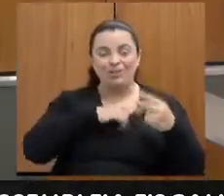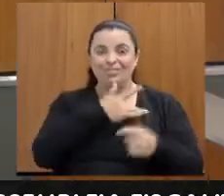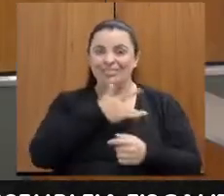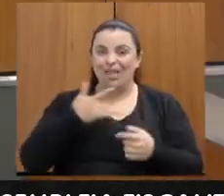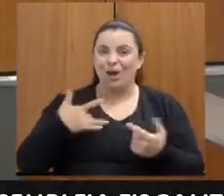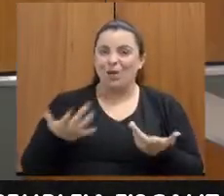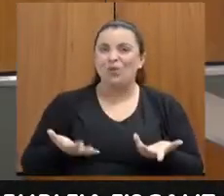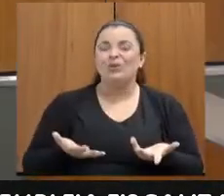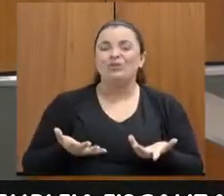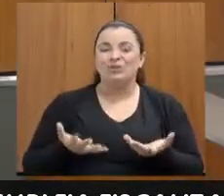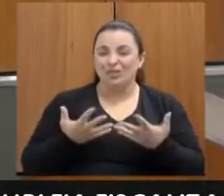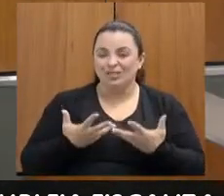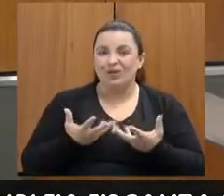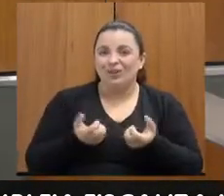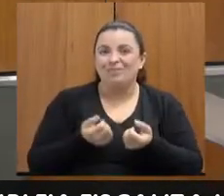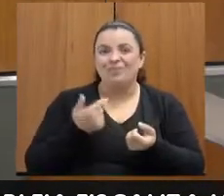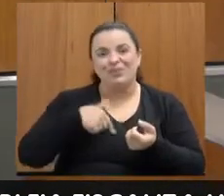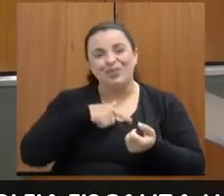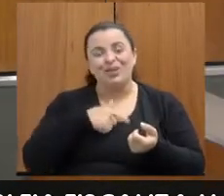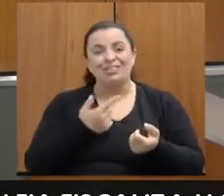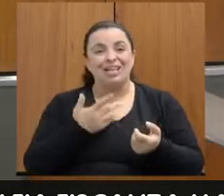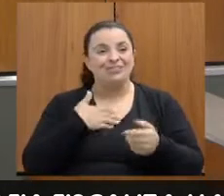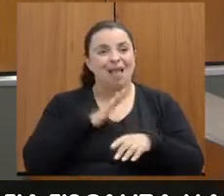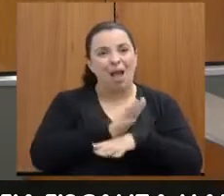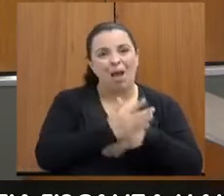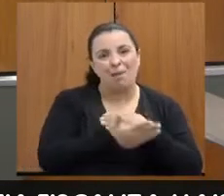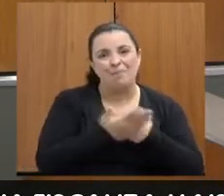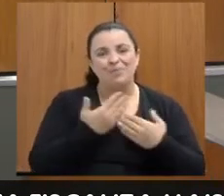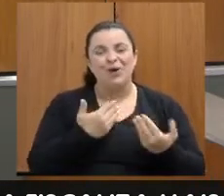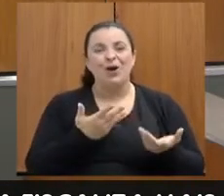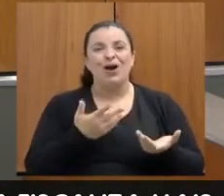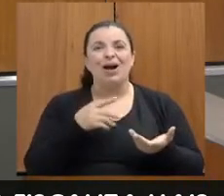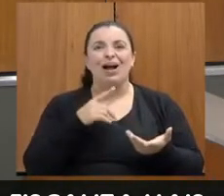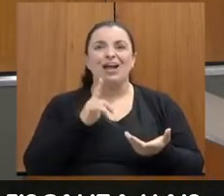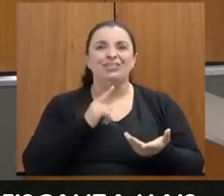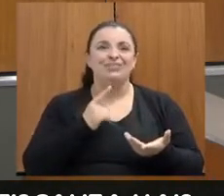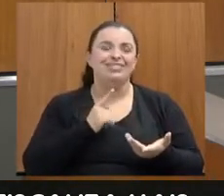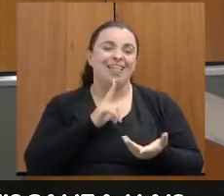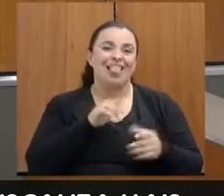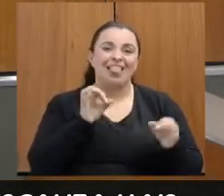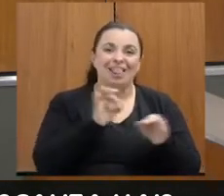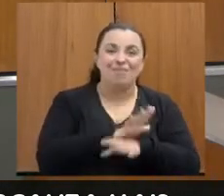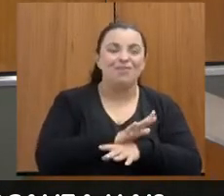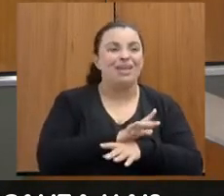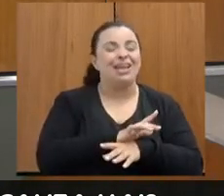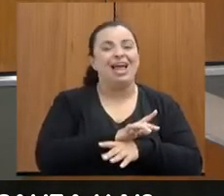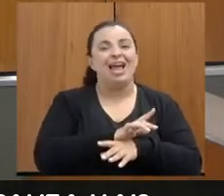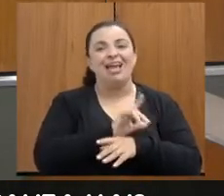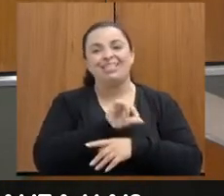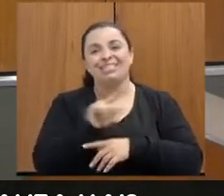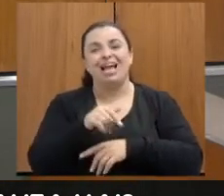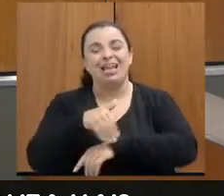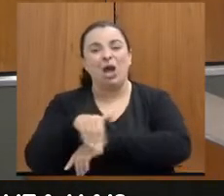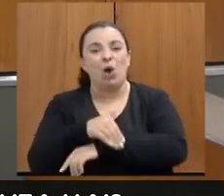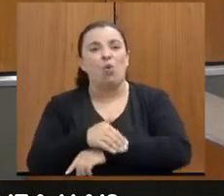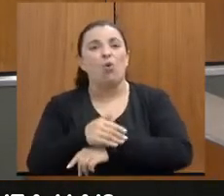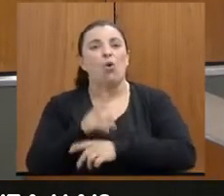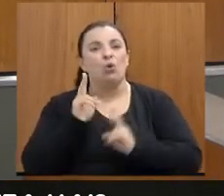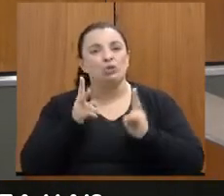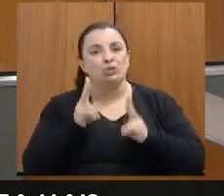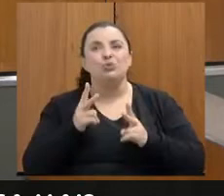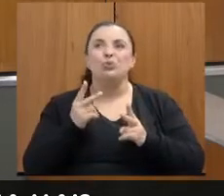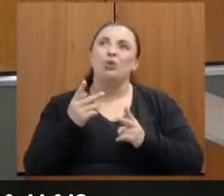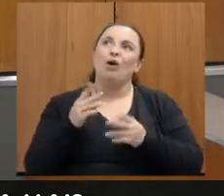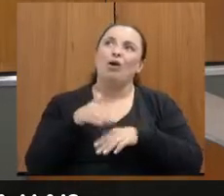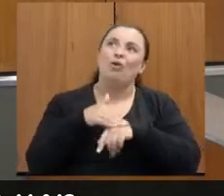né? Entre nós, aqui nós nos acolhemos. aí, Felipe, às vezes a gente sai da delegacia e a gente ainda conversa sobre algum caso, para a gente colocar as ideias mesmo para